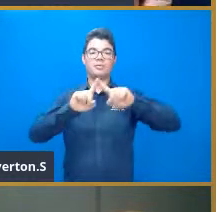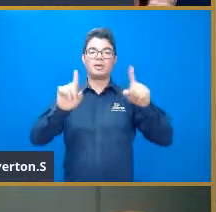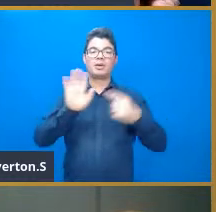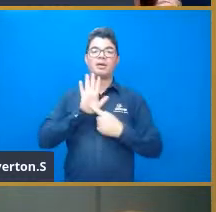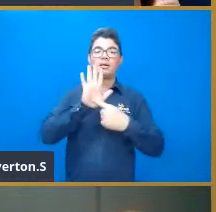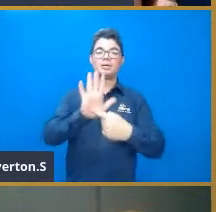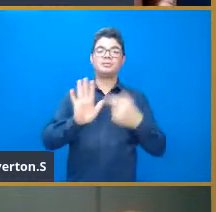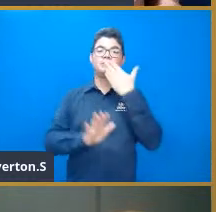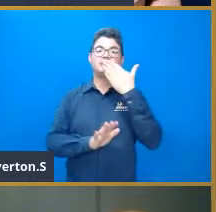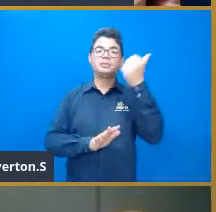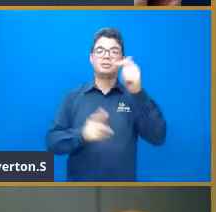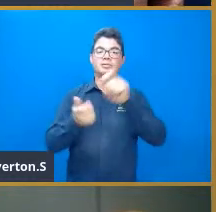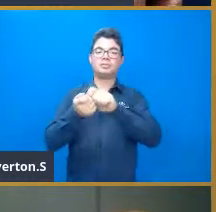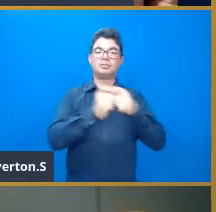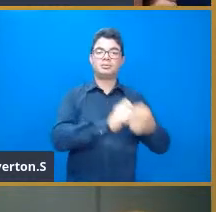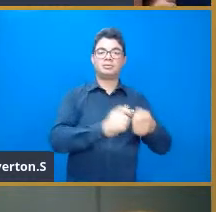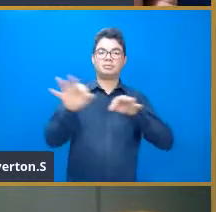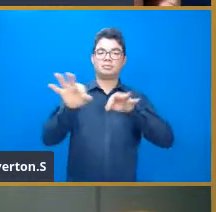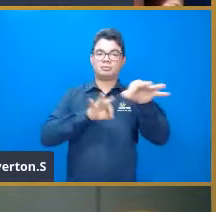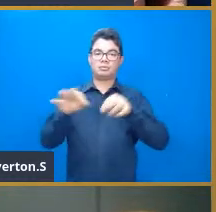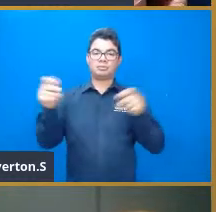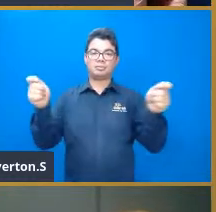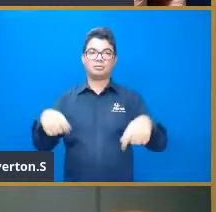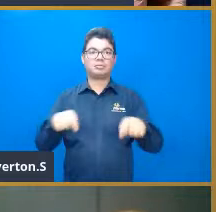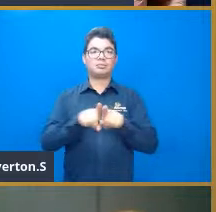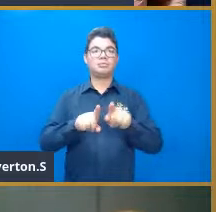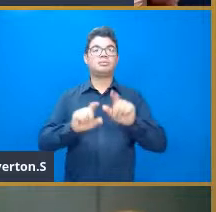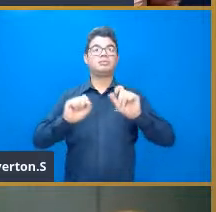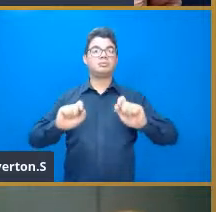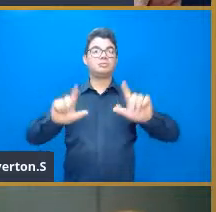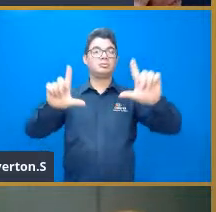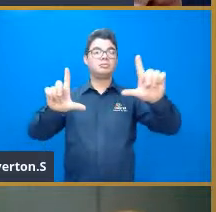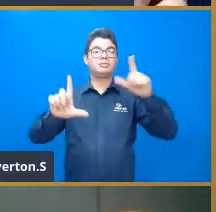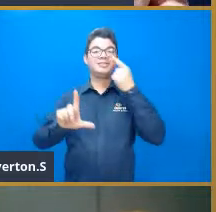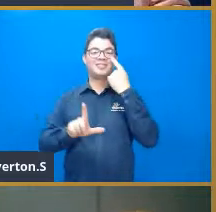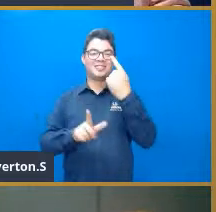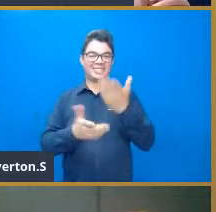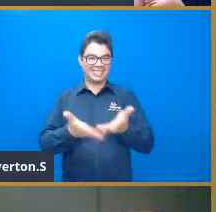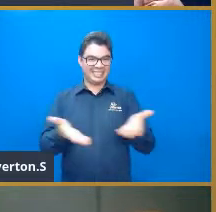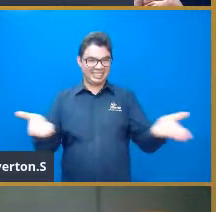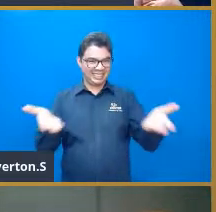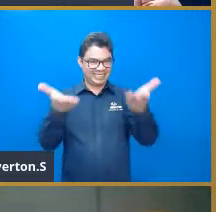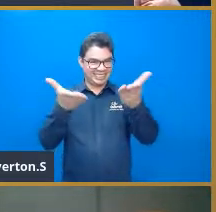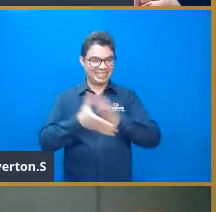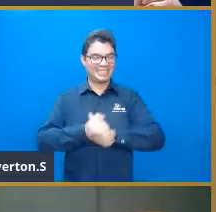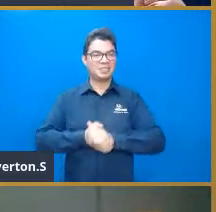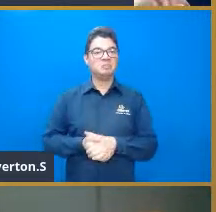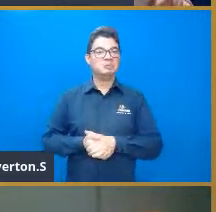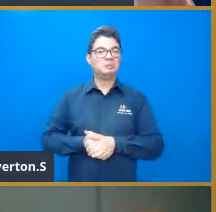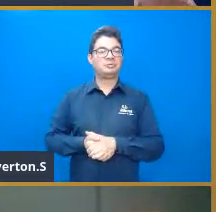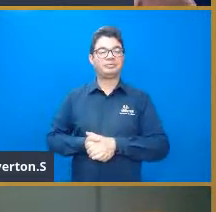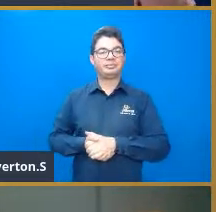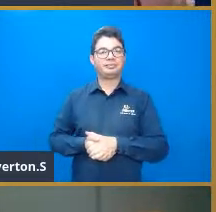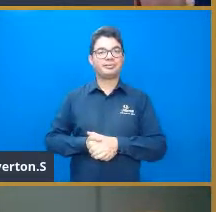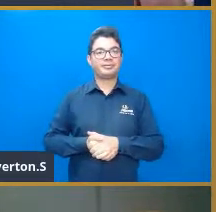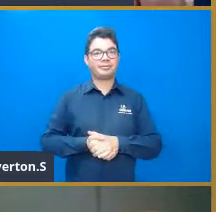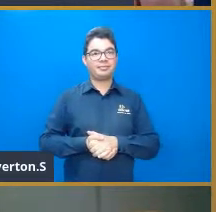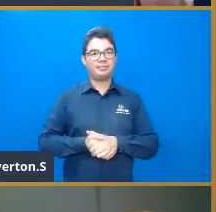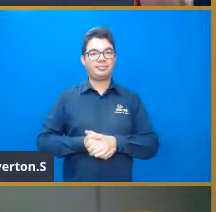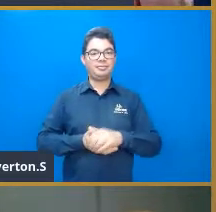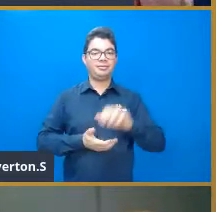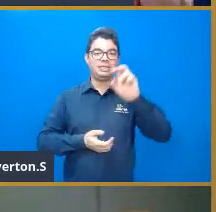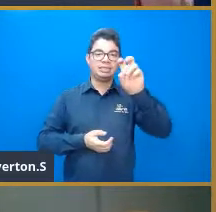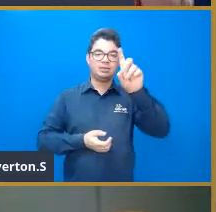melhor se aproxima dos pontos. Então, nós minimizamos aqui estes erros e aí essa expressão 5,63